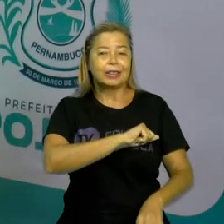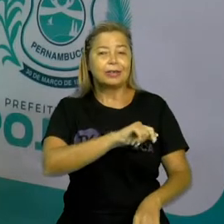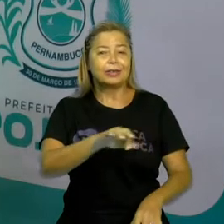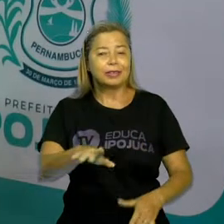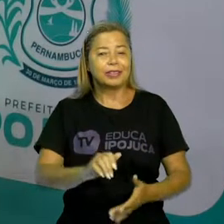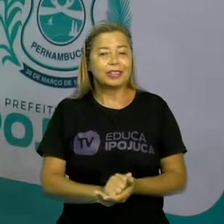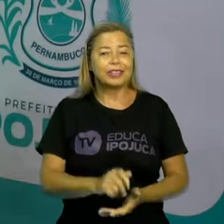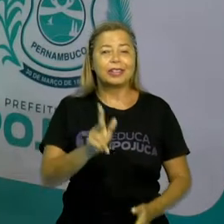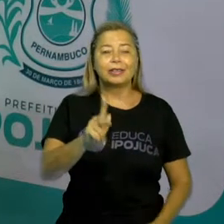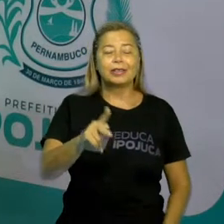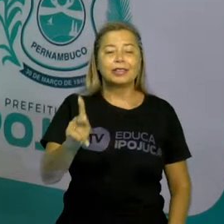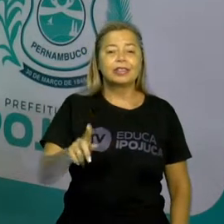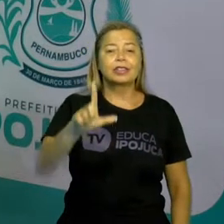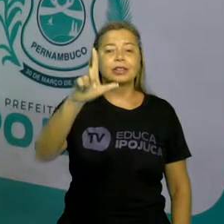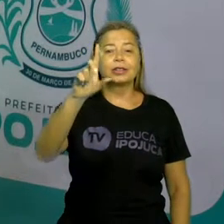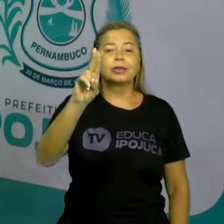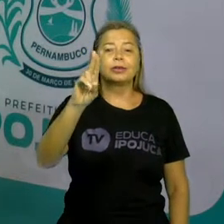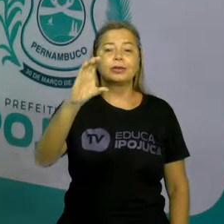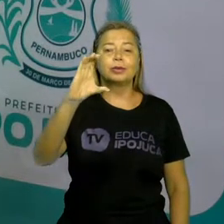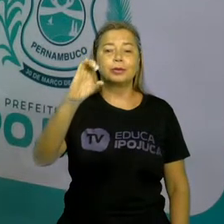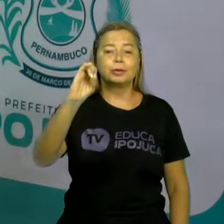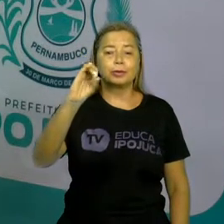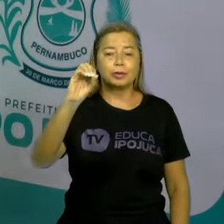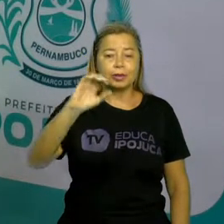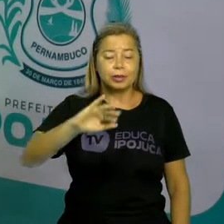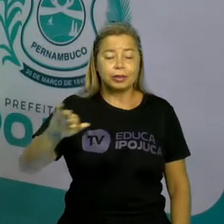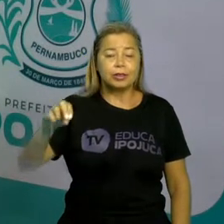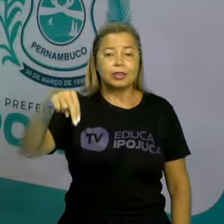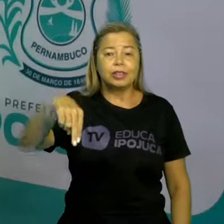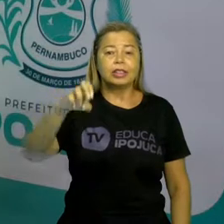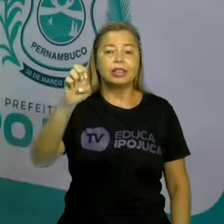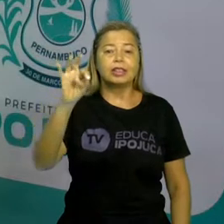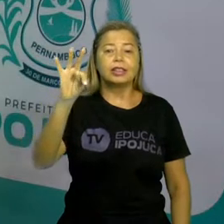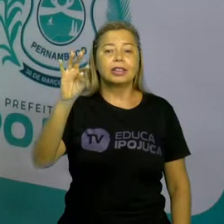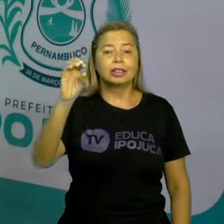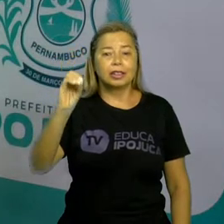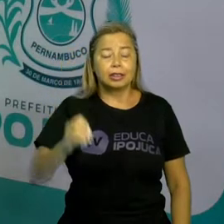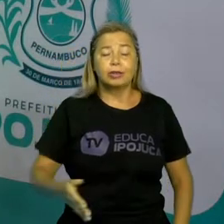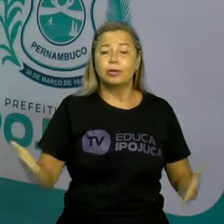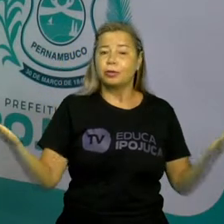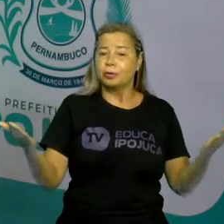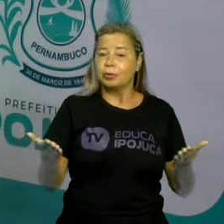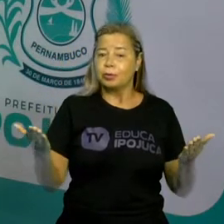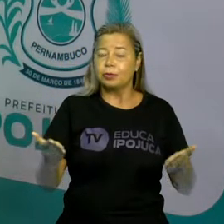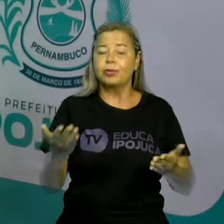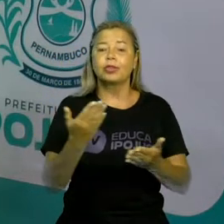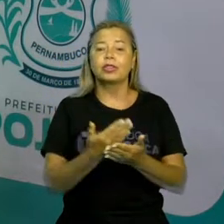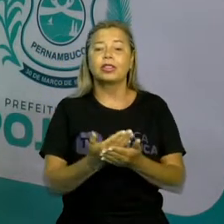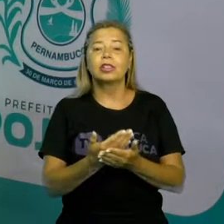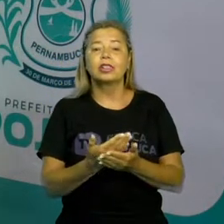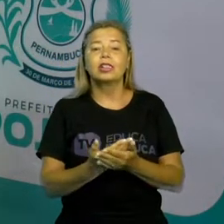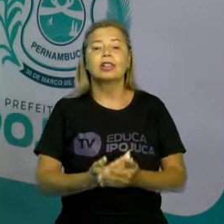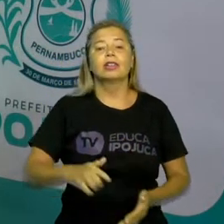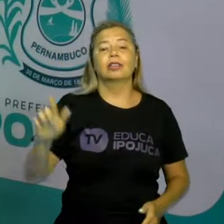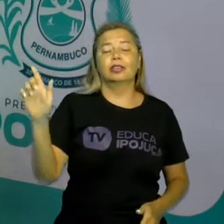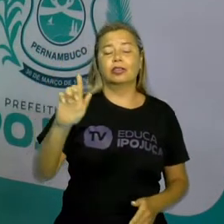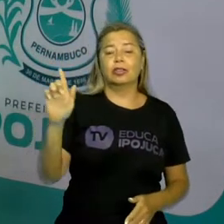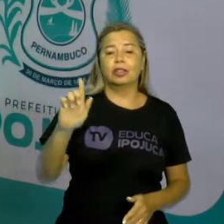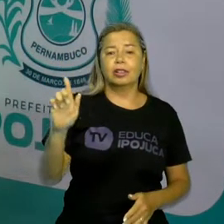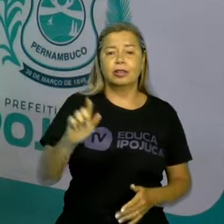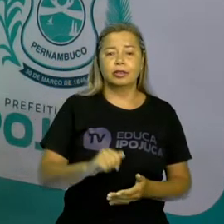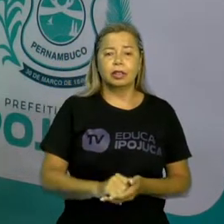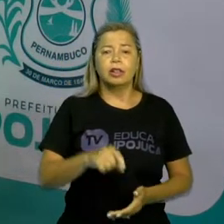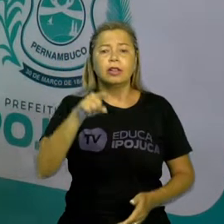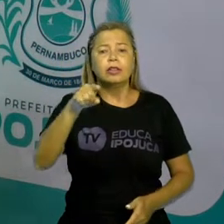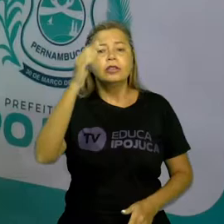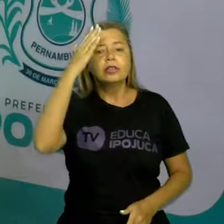professor Lúcio Neto e a gente vai trabalhar mais uma vez a nossa aula de Geografia. Vocês estão lembrados que na última